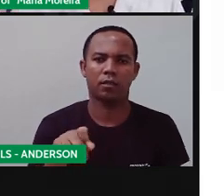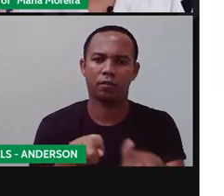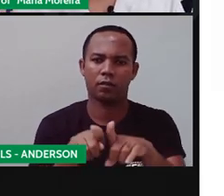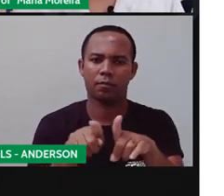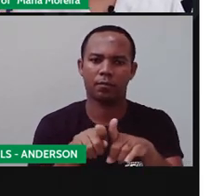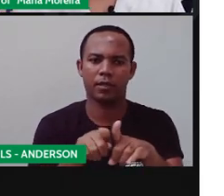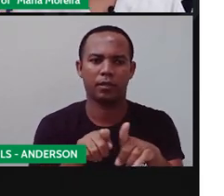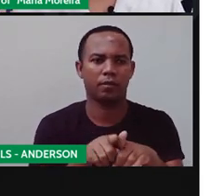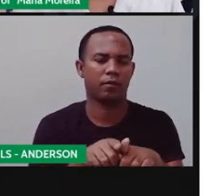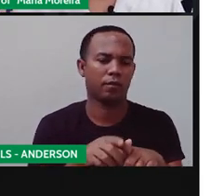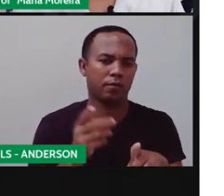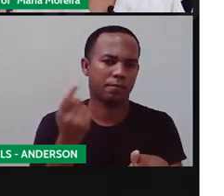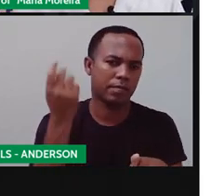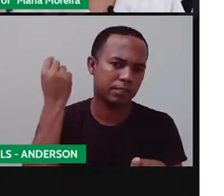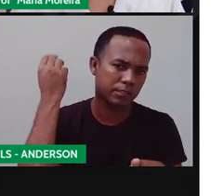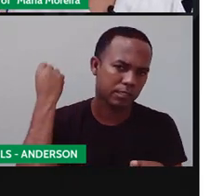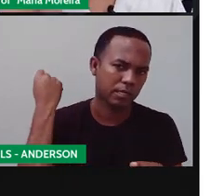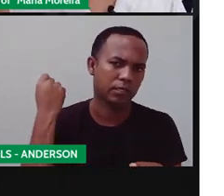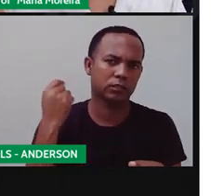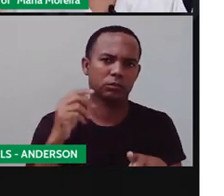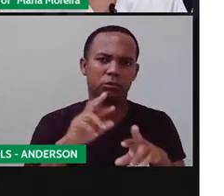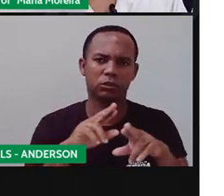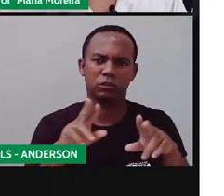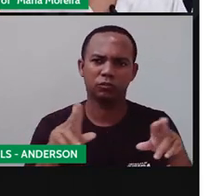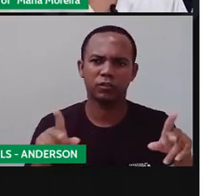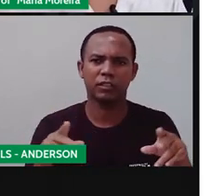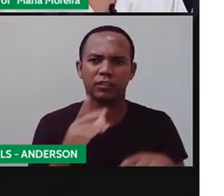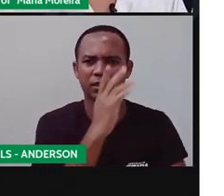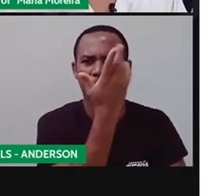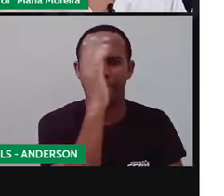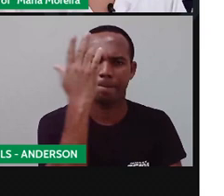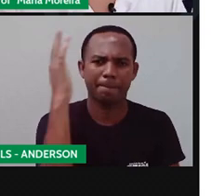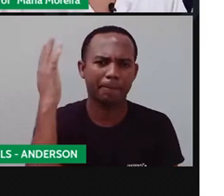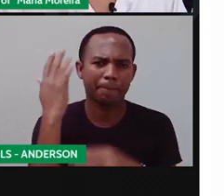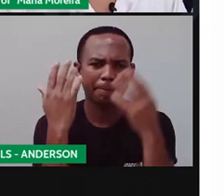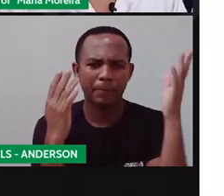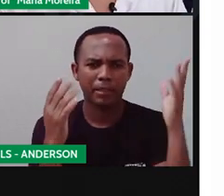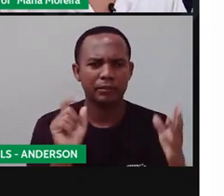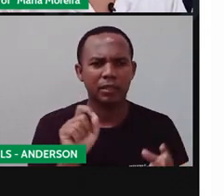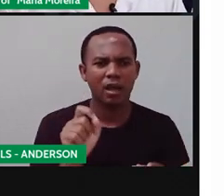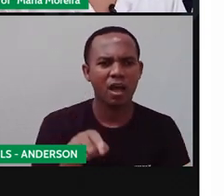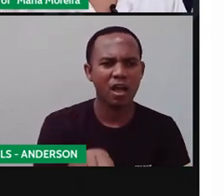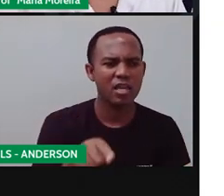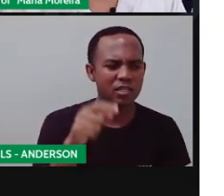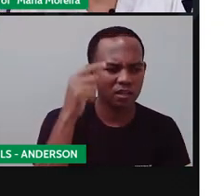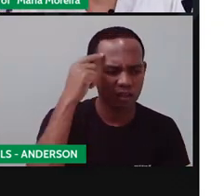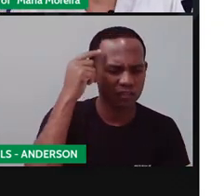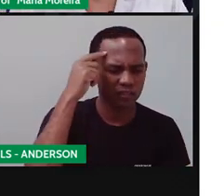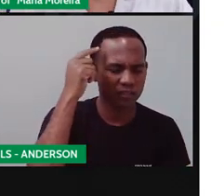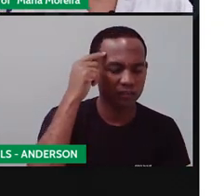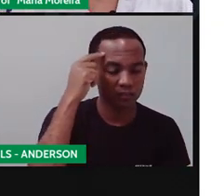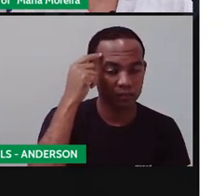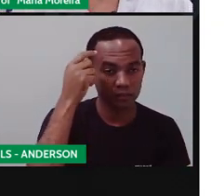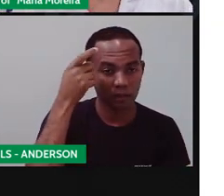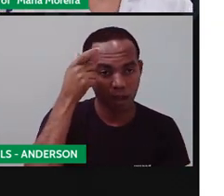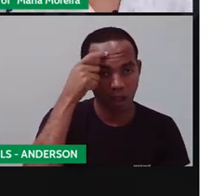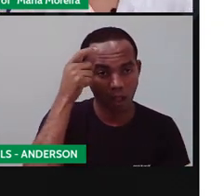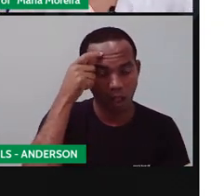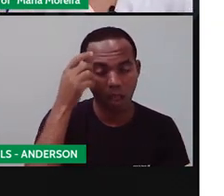nos primórdios da humanidade, que era para trazer inteligência, porque ele pensava que ele estimulava o raciocínio.